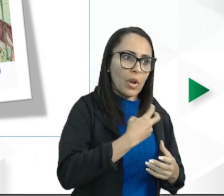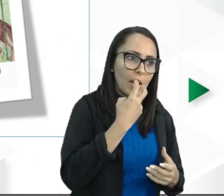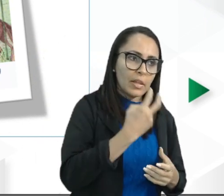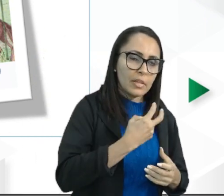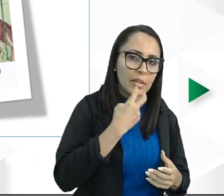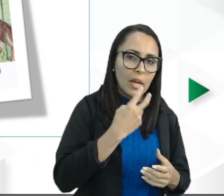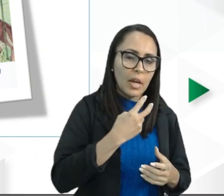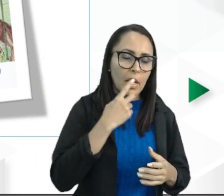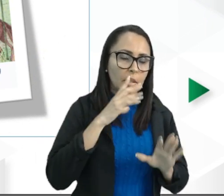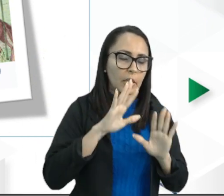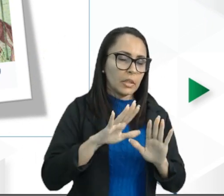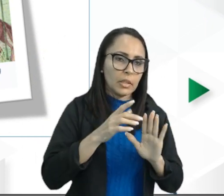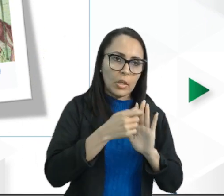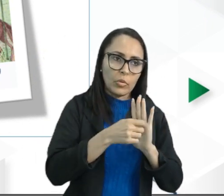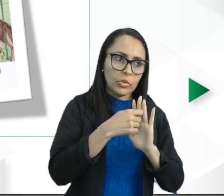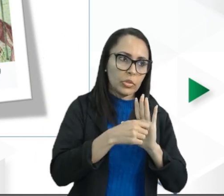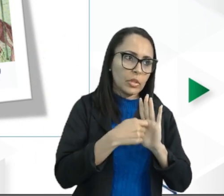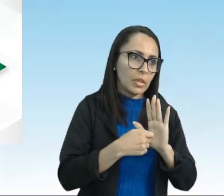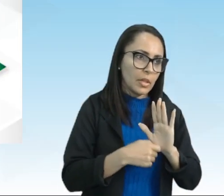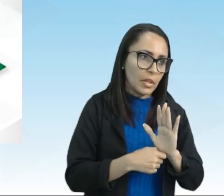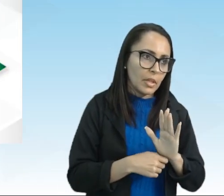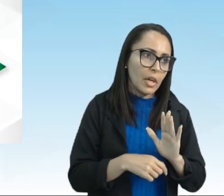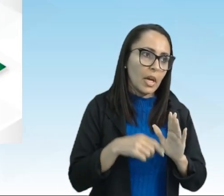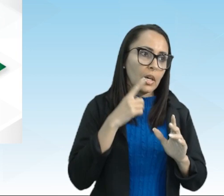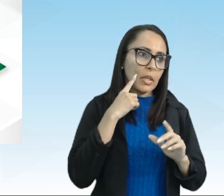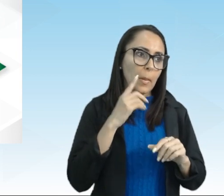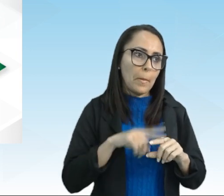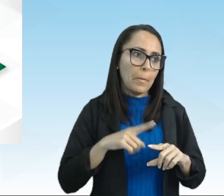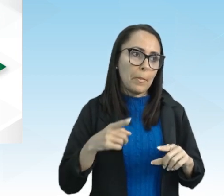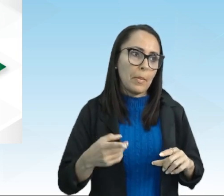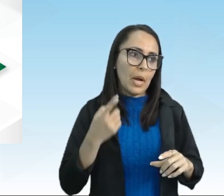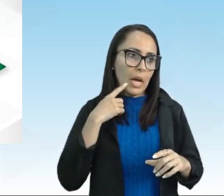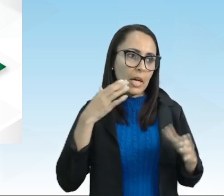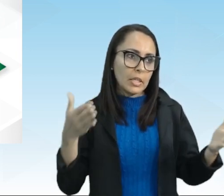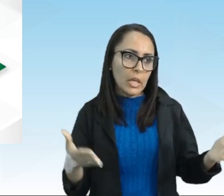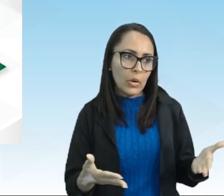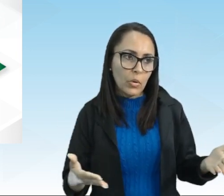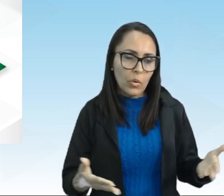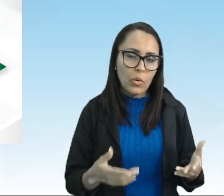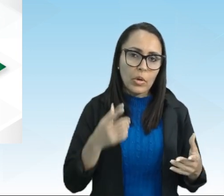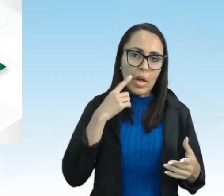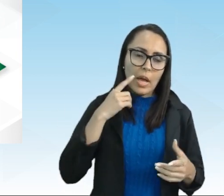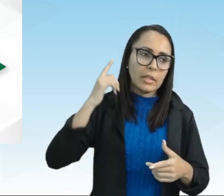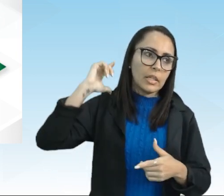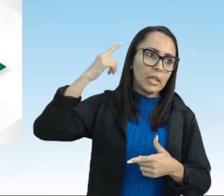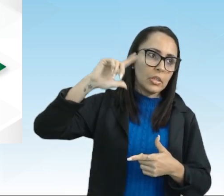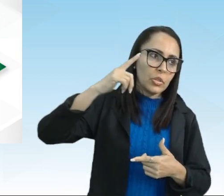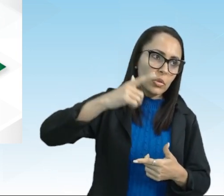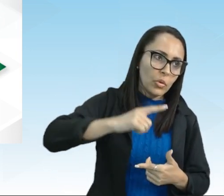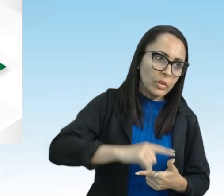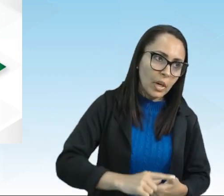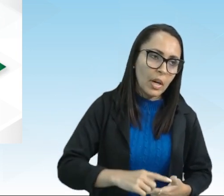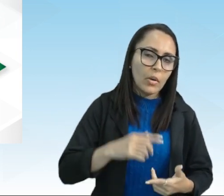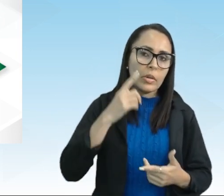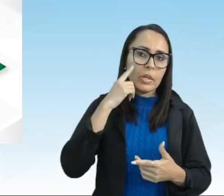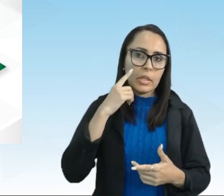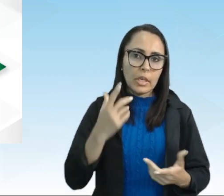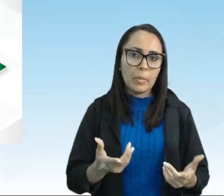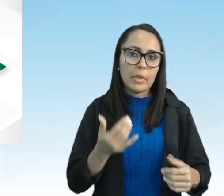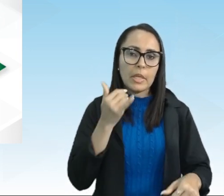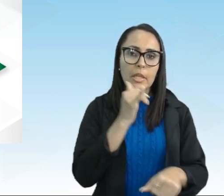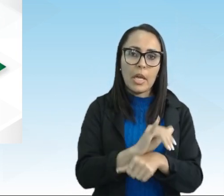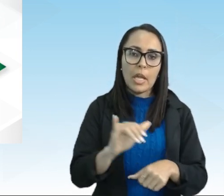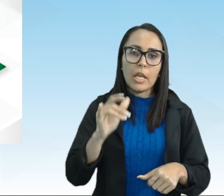e não escritas existem aquelas mais modernas existem a tradicional existe aquela que a menina engana o